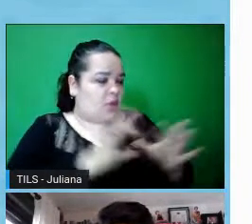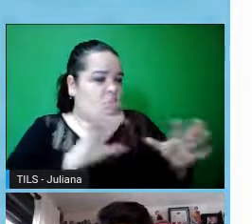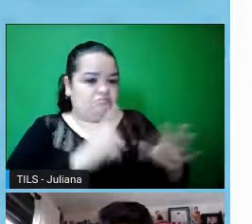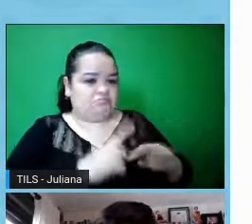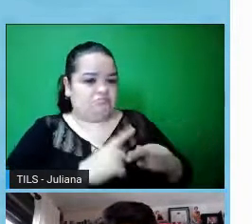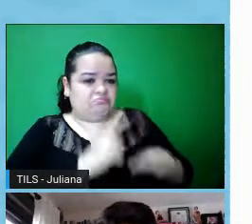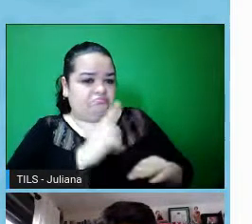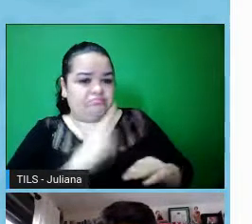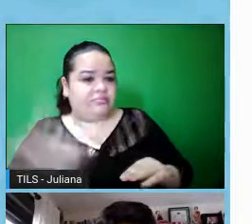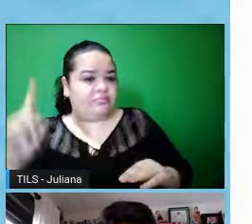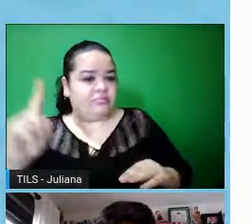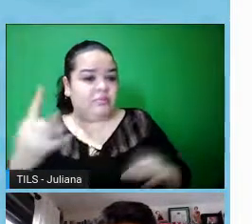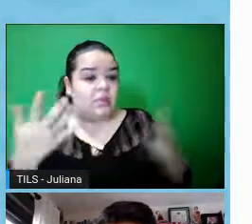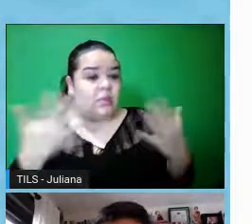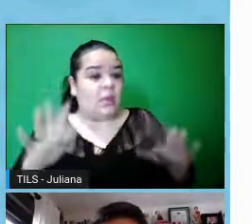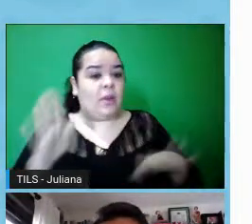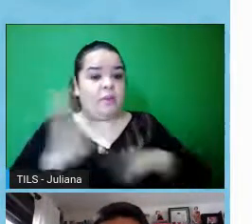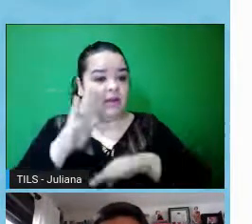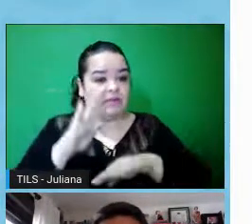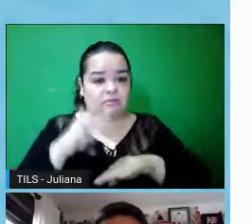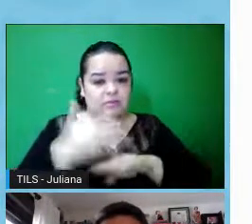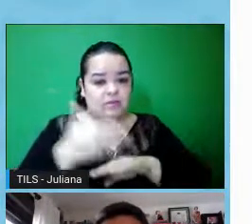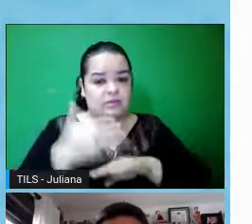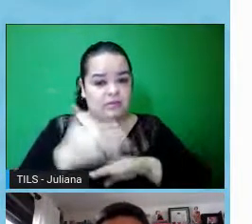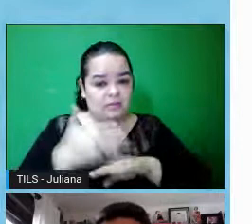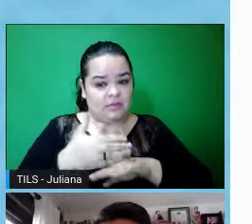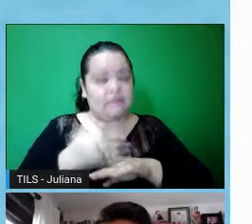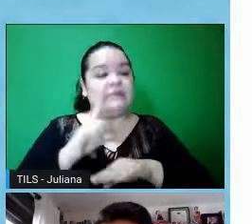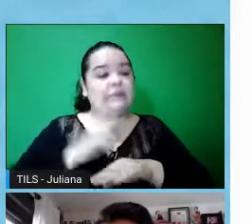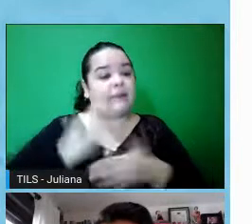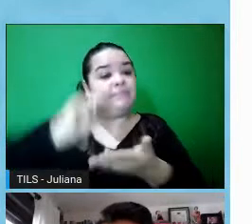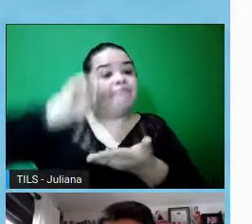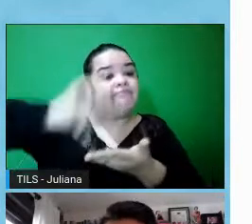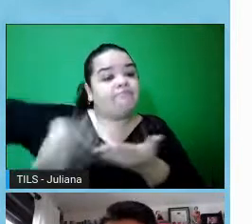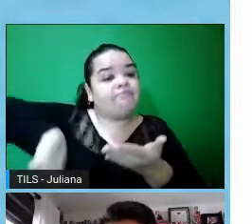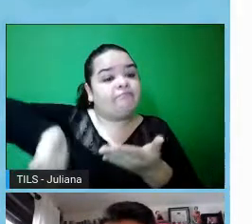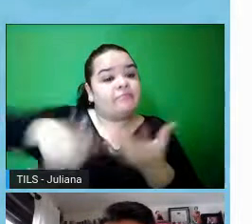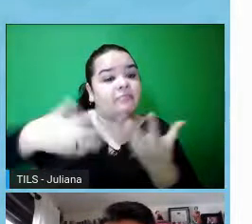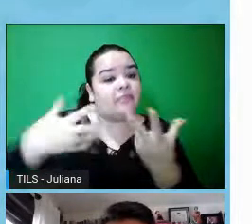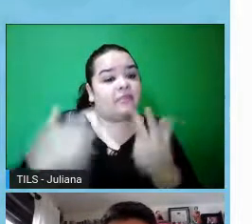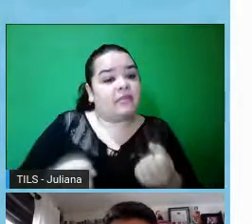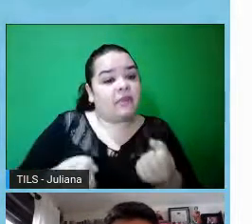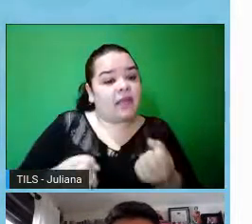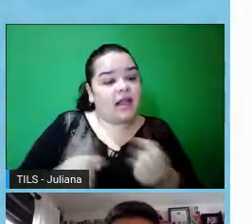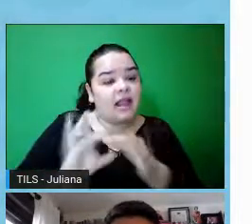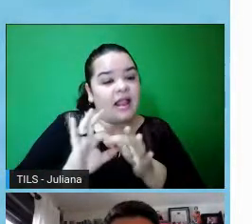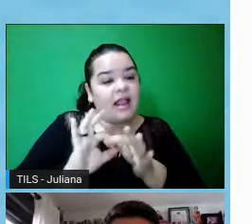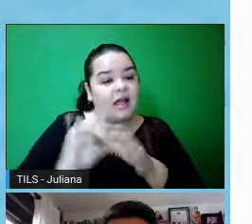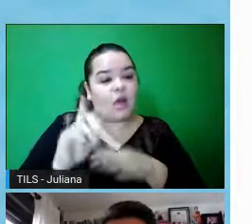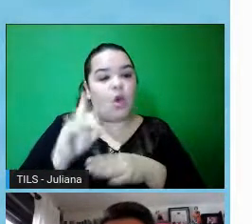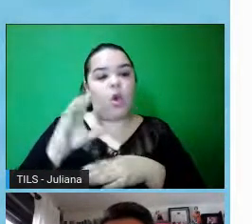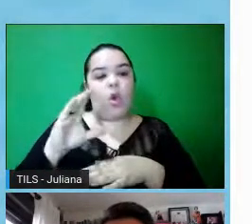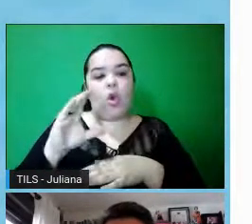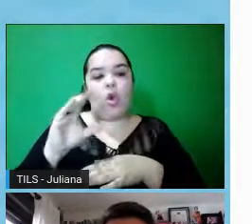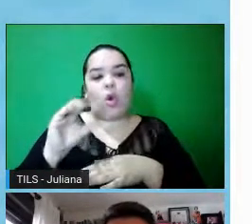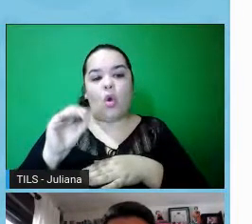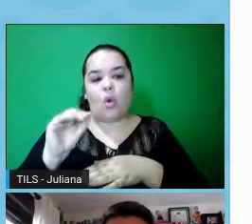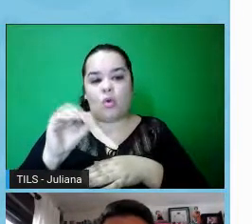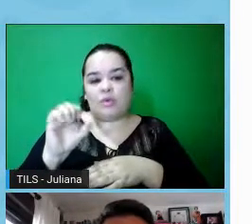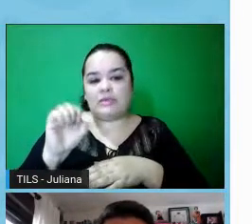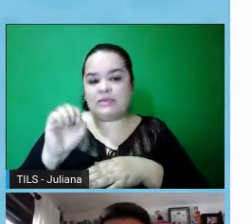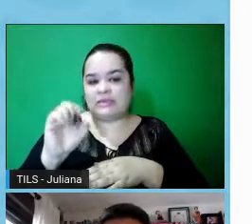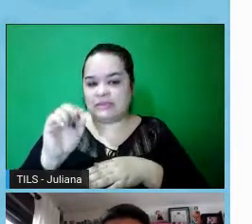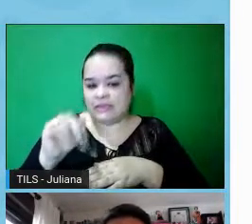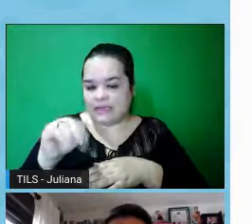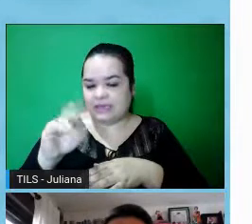conceito, depois eu vou falar um pouco sobre isso também, sobre o termo de consentimento, né, livre e esclarecido, que é uma parte muito importante, dos